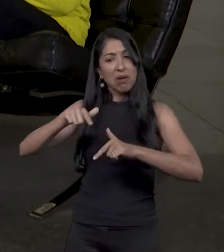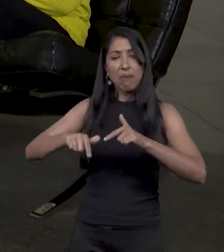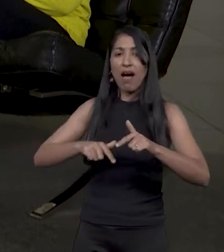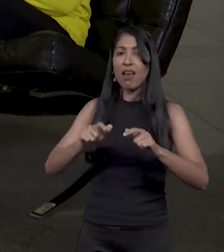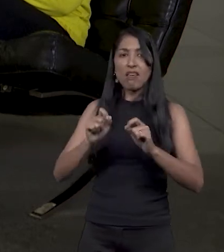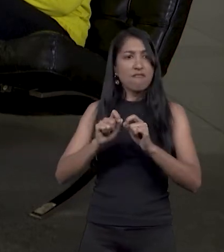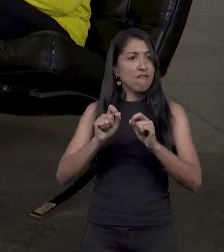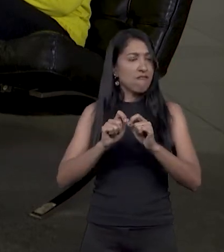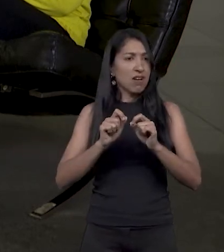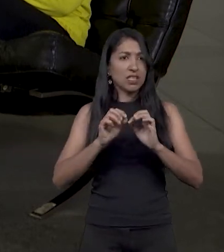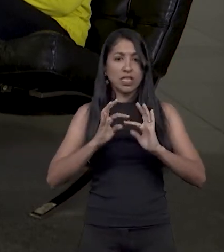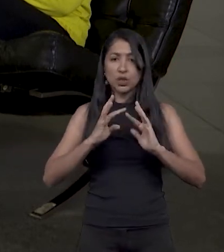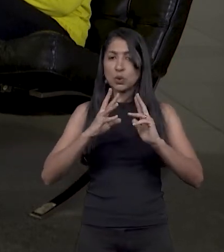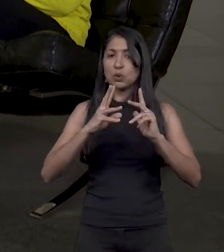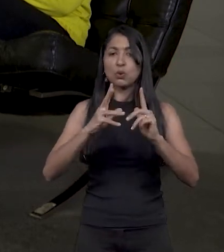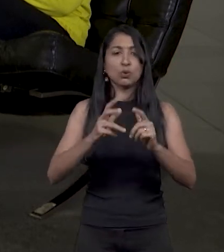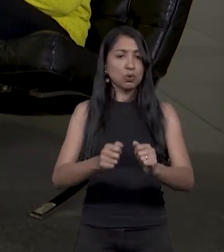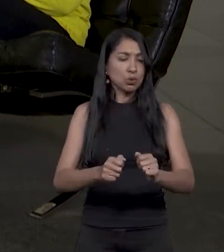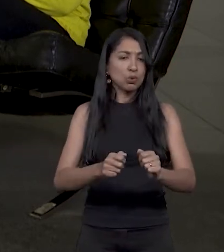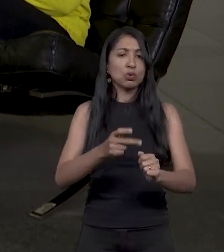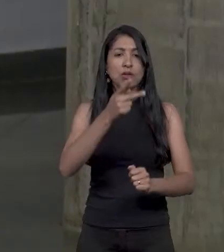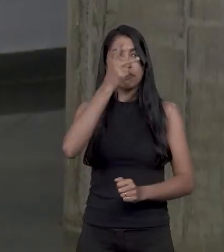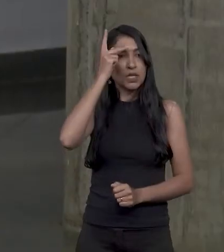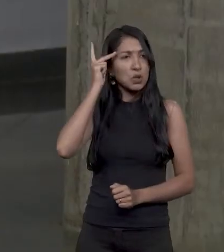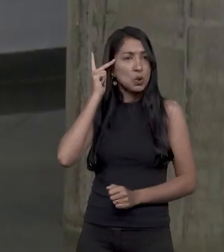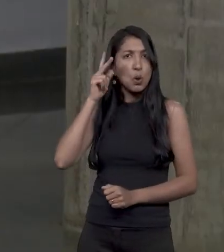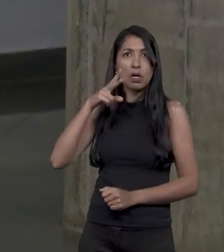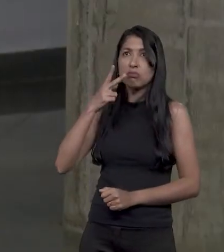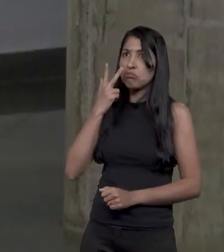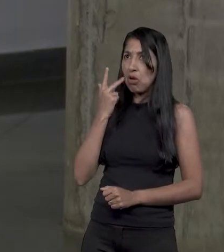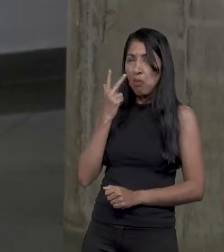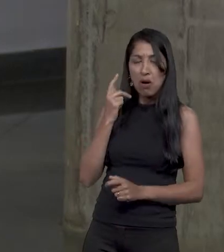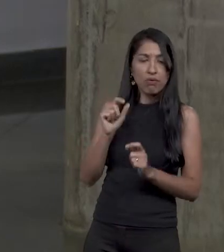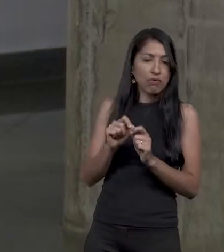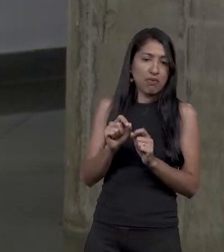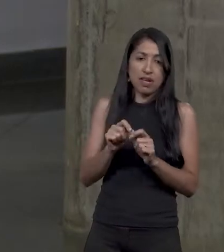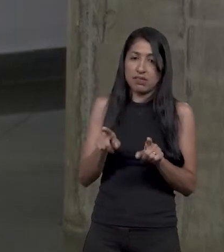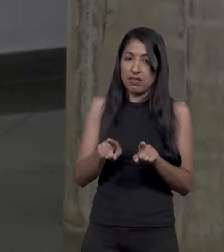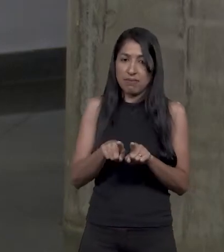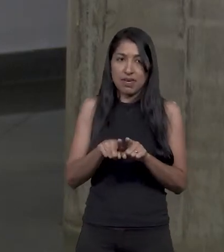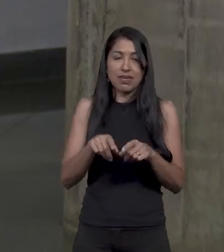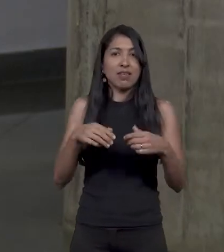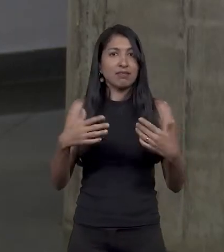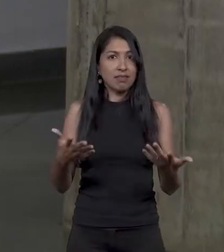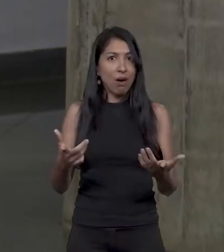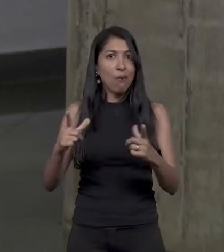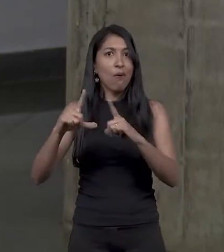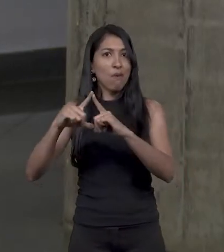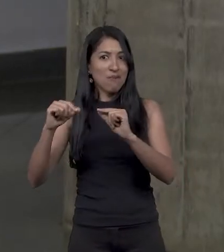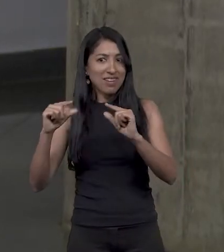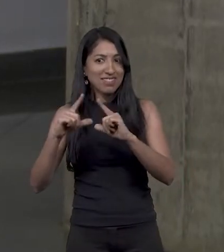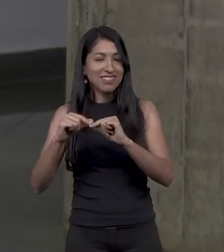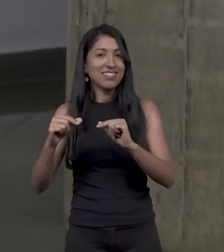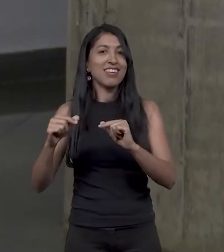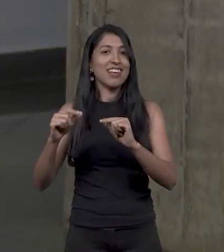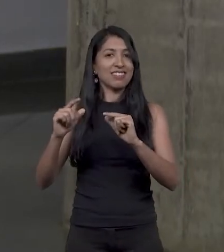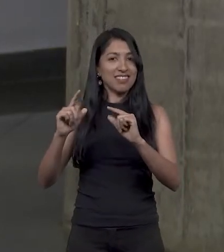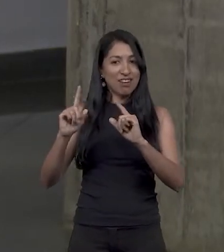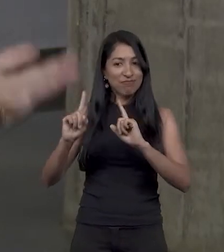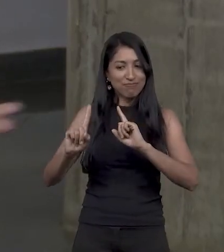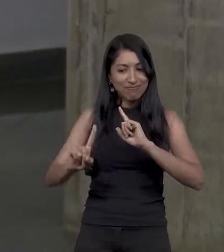tudo que uma pessoa dita normal faz também. Então, Brasília está caminhando